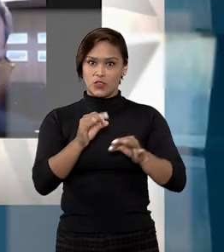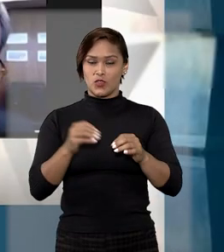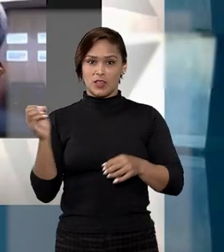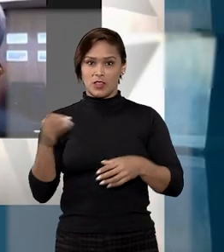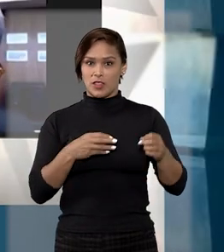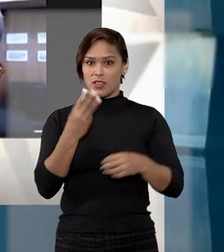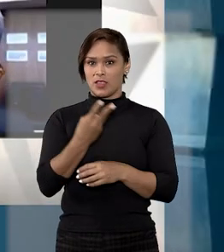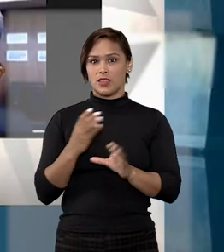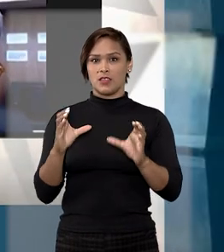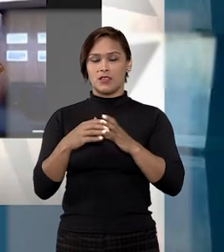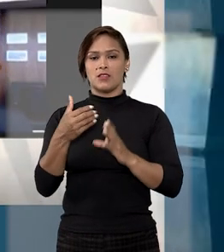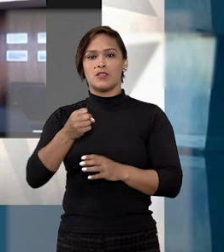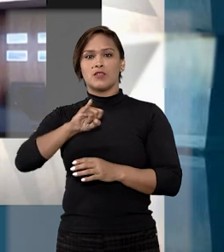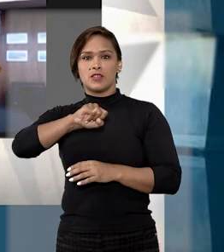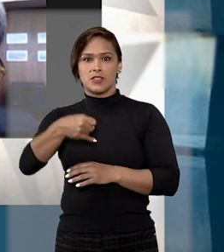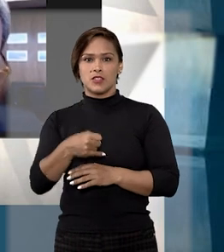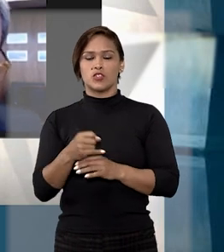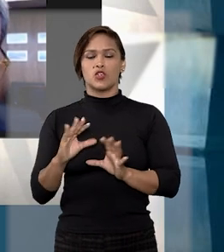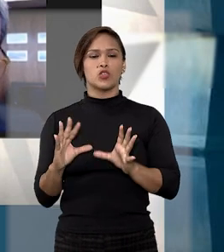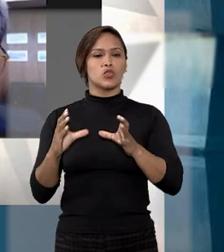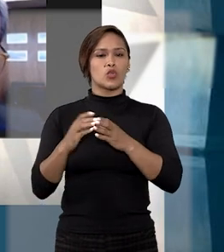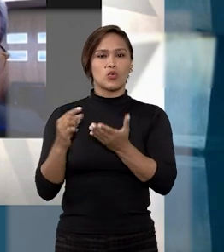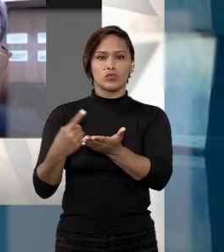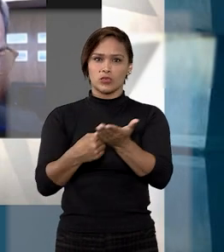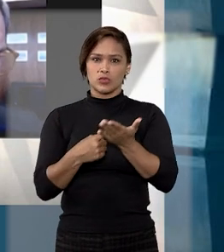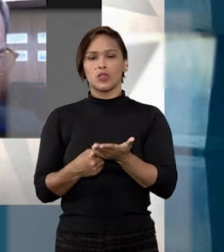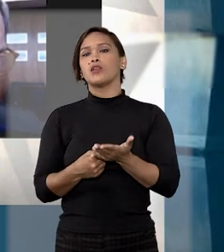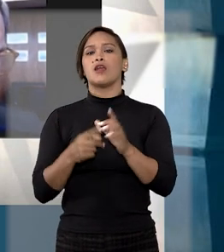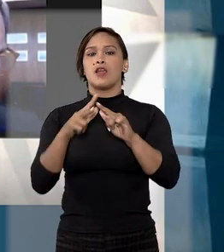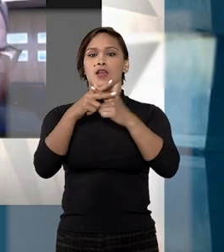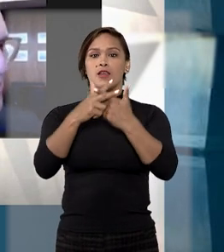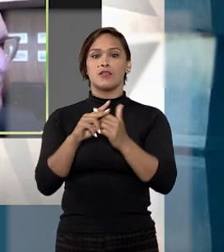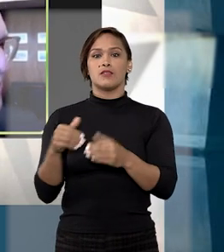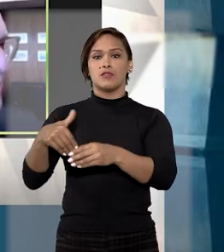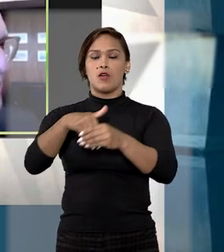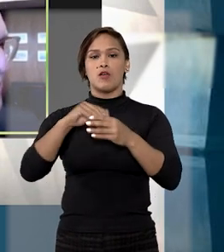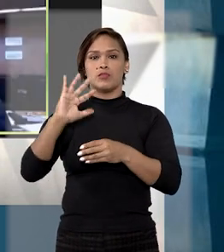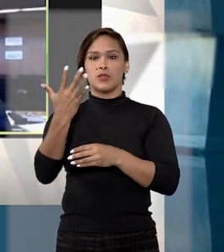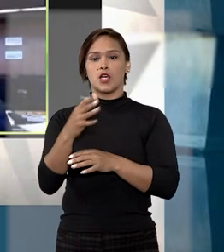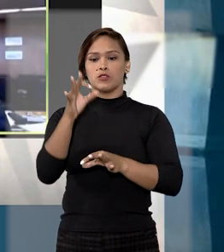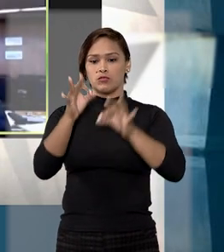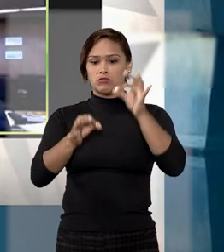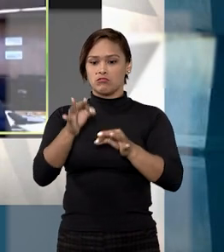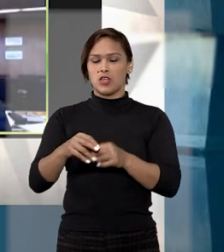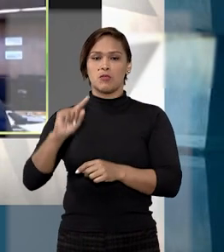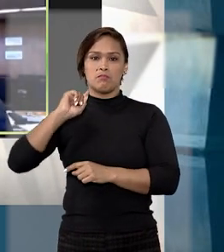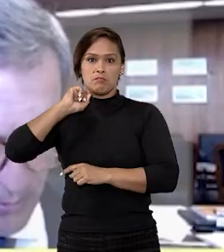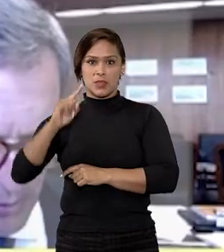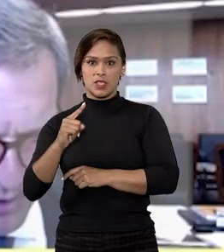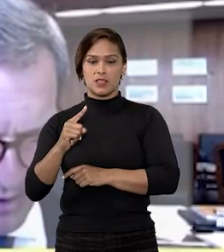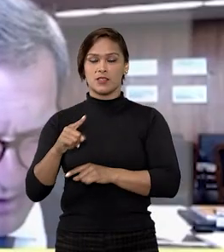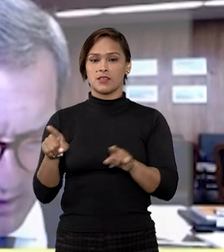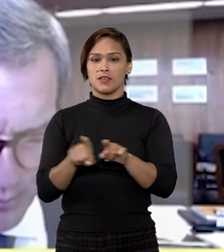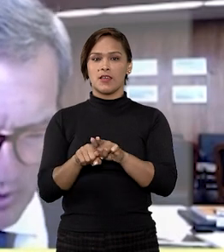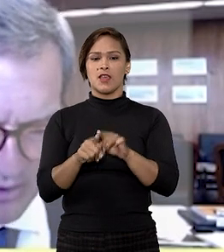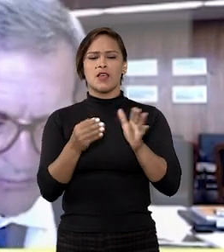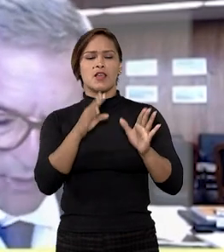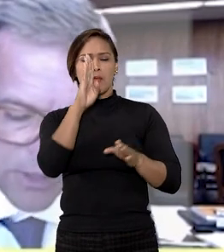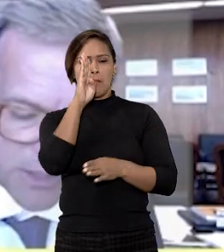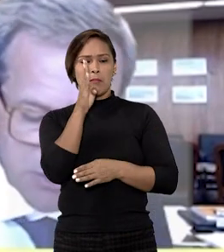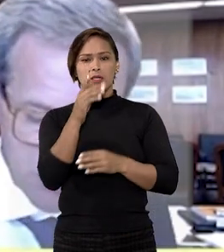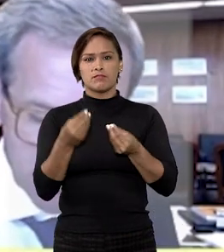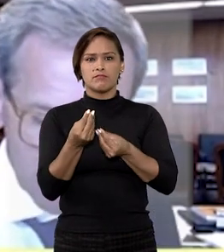recente, a terceira turma do STJ, por unanimidade, reformou o acordo do Tribunal de Justiça de Minas Gerais, que deixou de